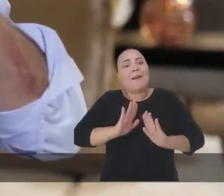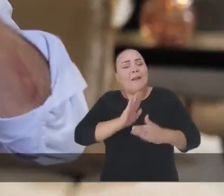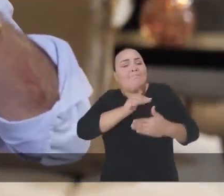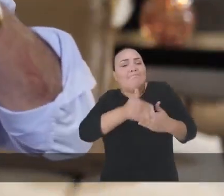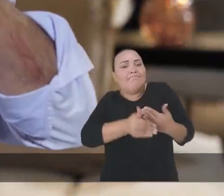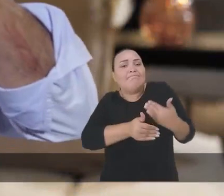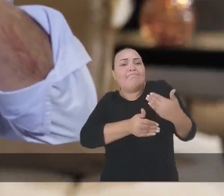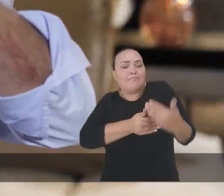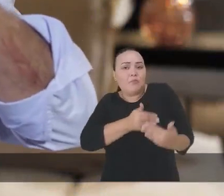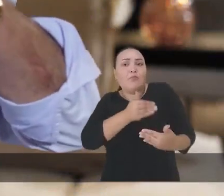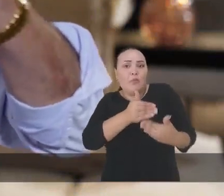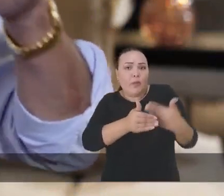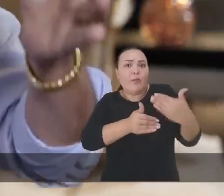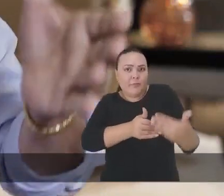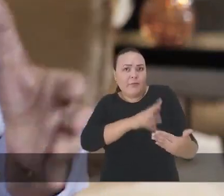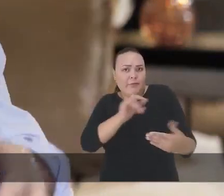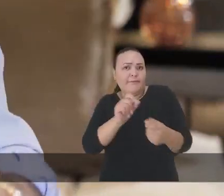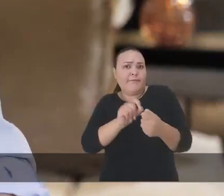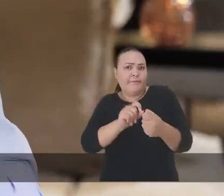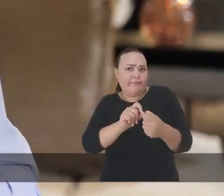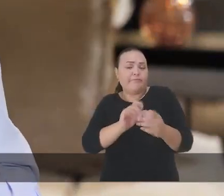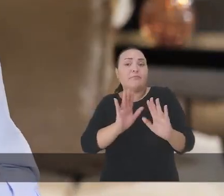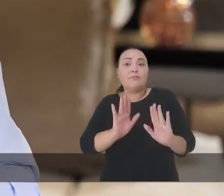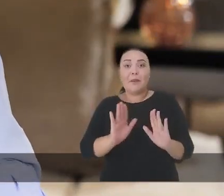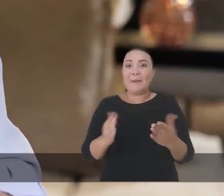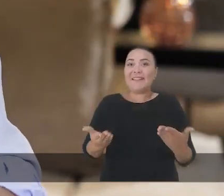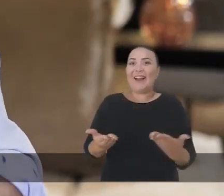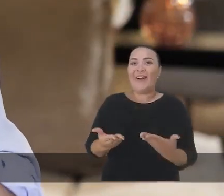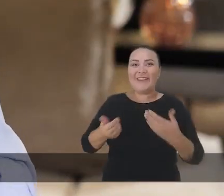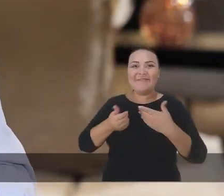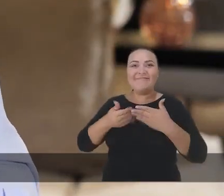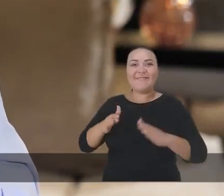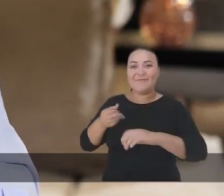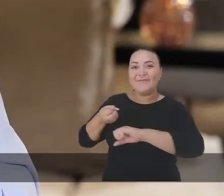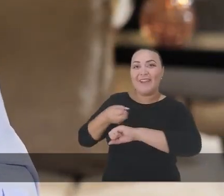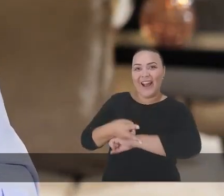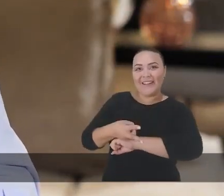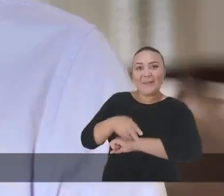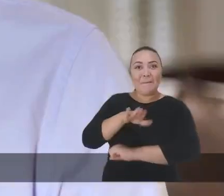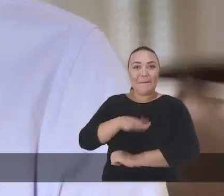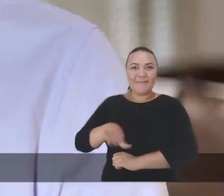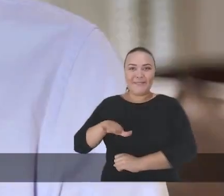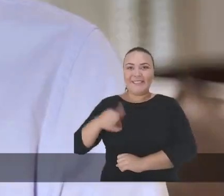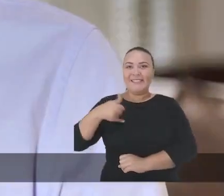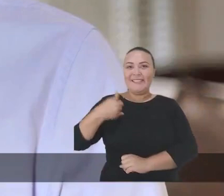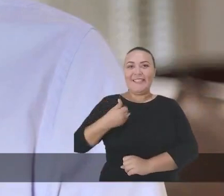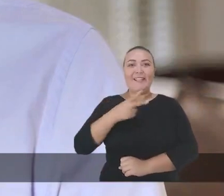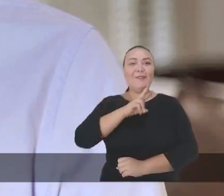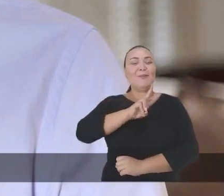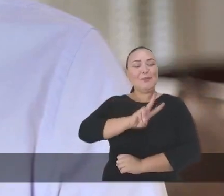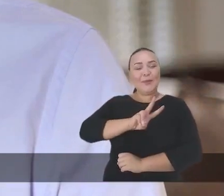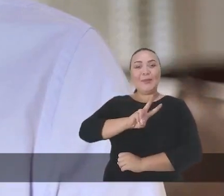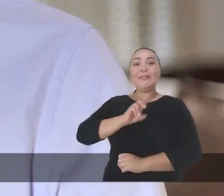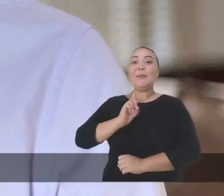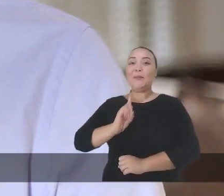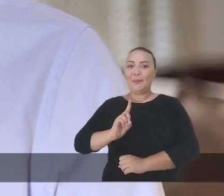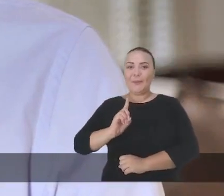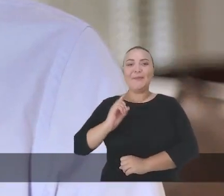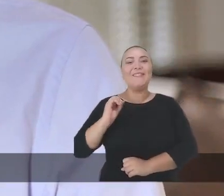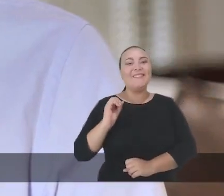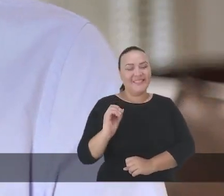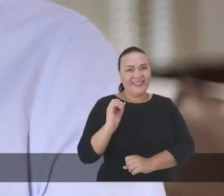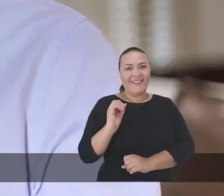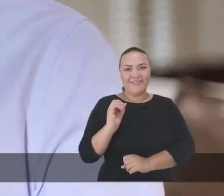isso é gradativo que nós vamos fazer. E agora nós vamos universalizar 2, 1 e 0.